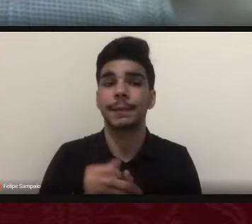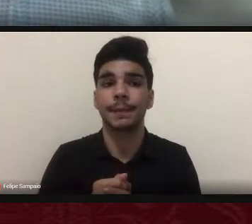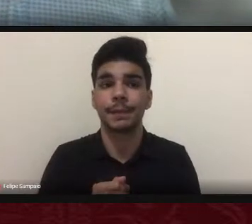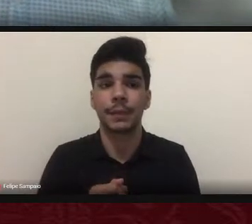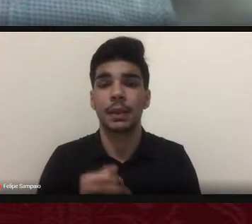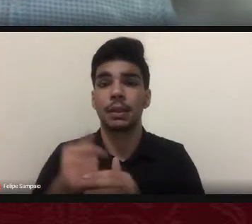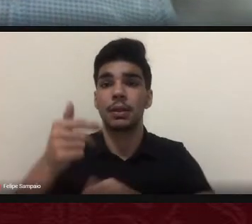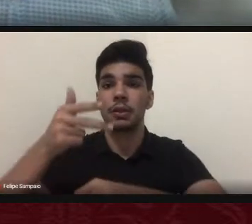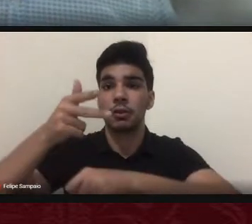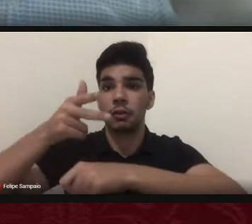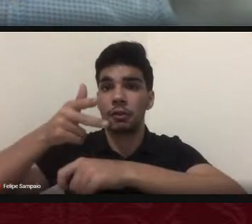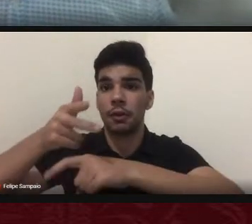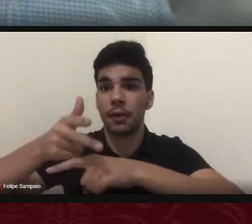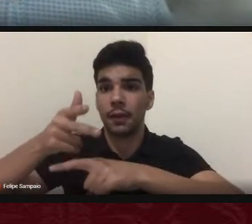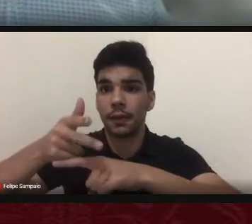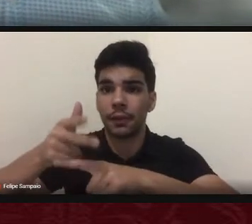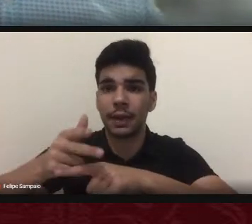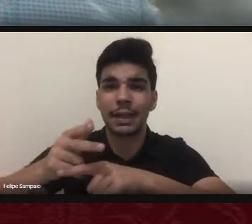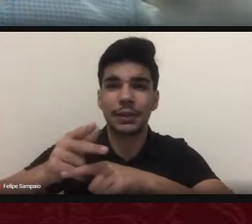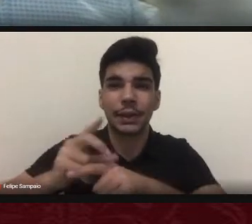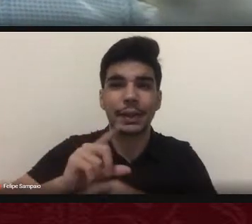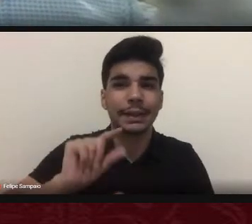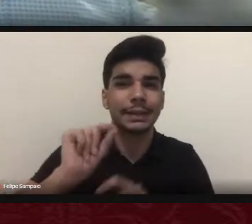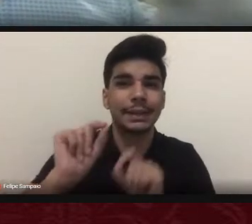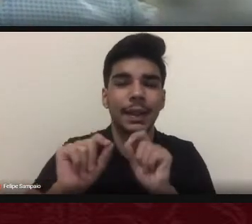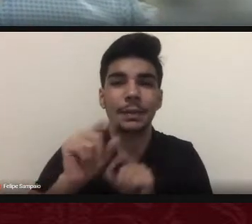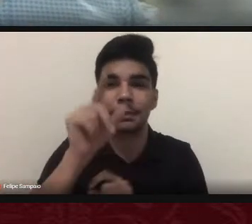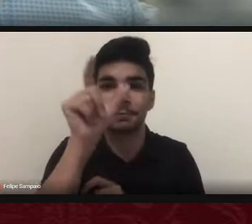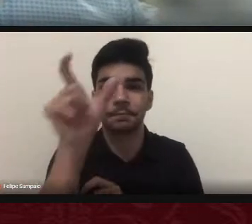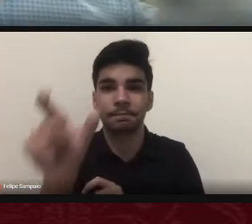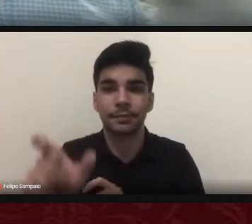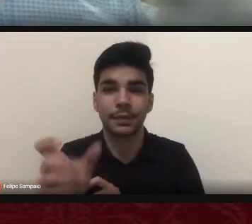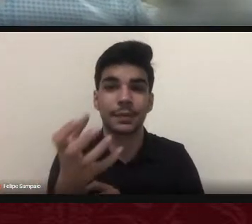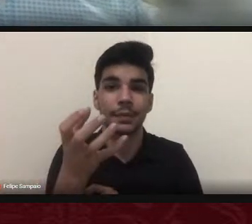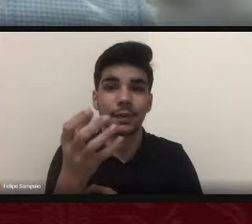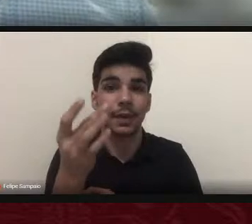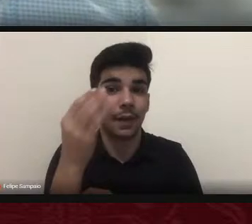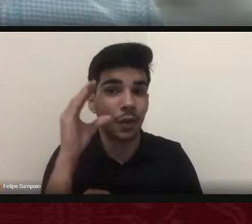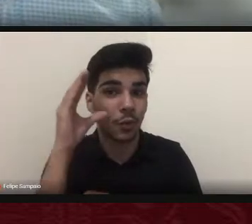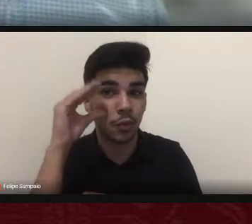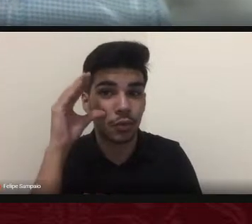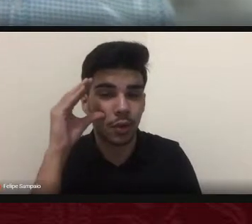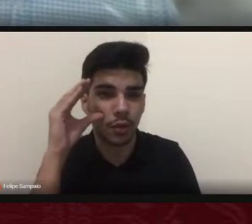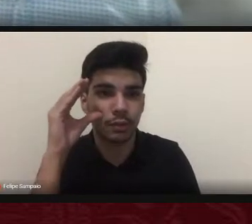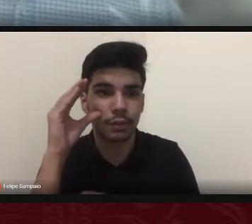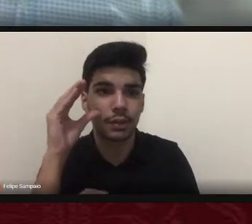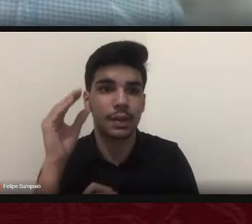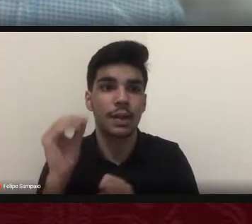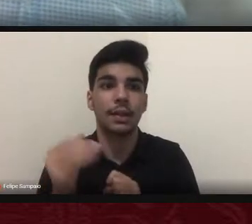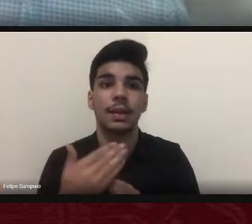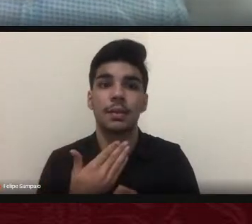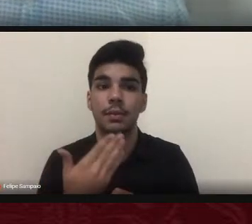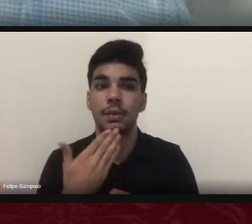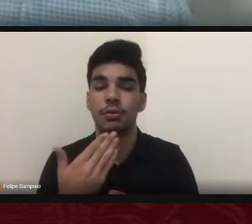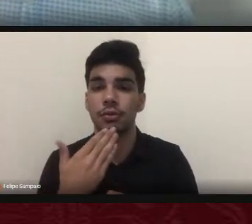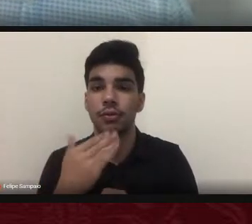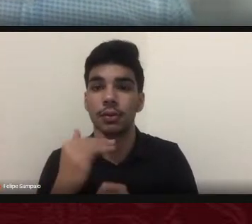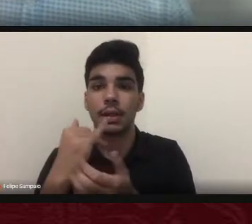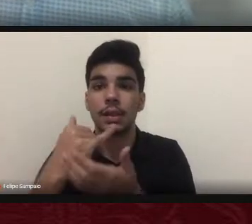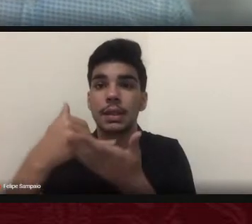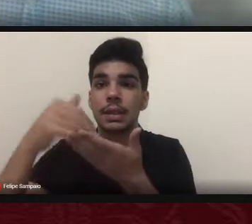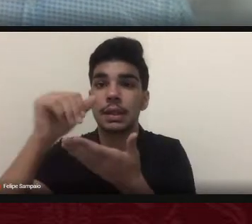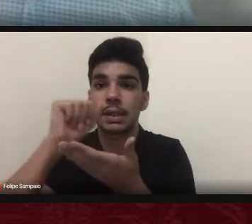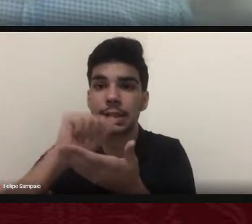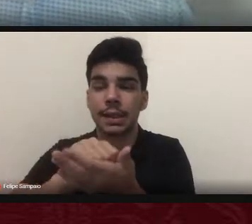quem ficar mais curioso pode também acessar o nosso canal pedimos que se inscreva no canal e aí Sinara